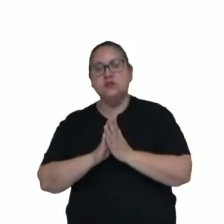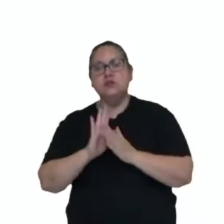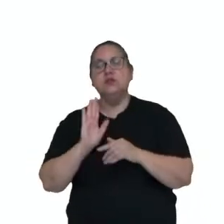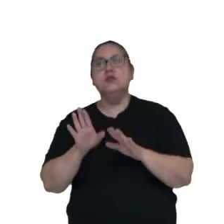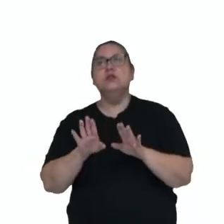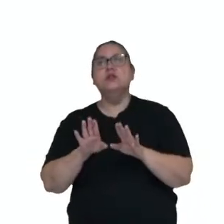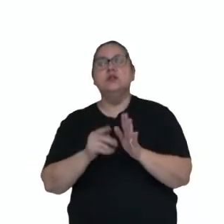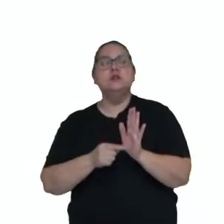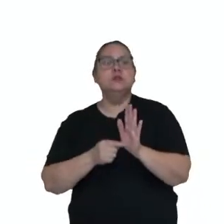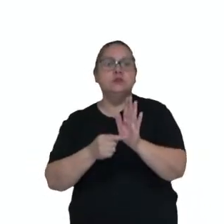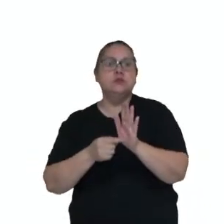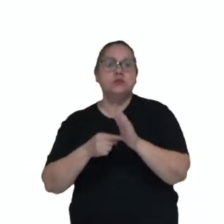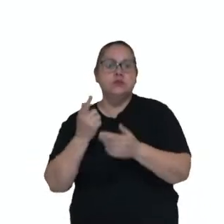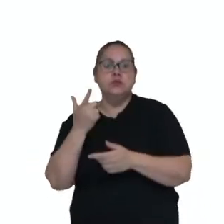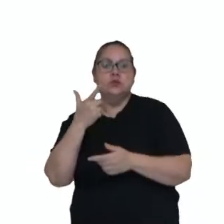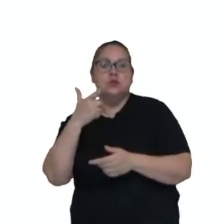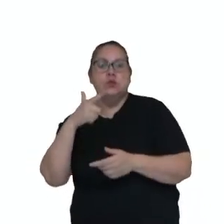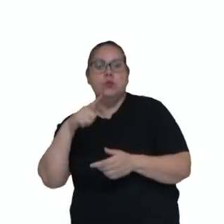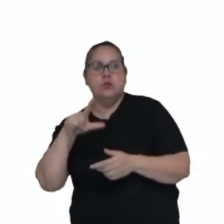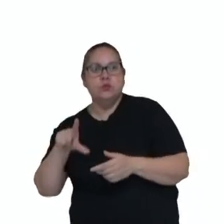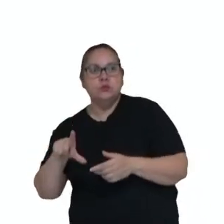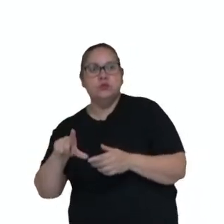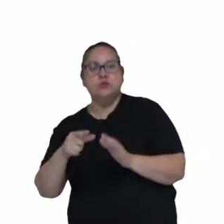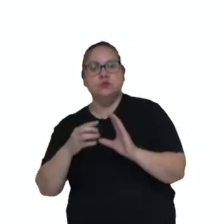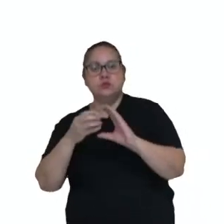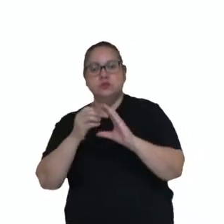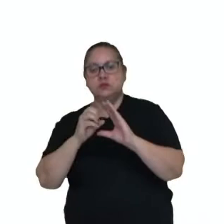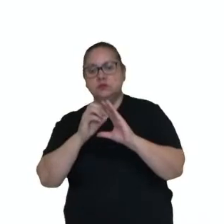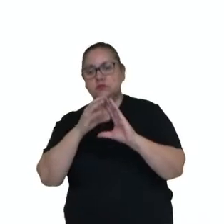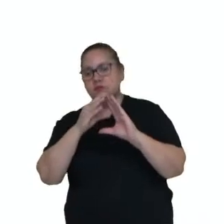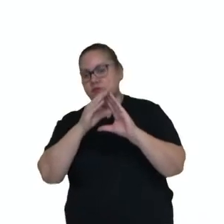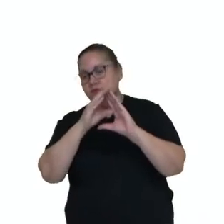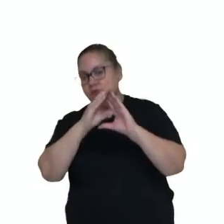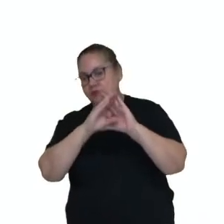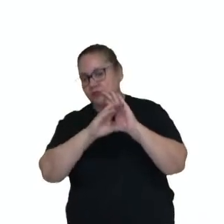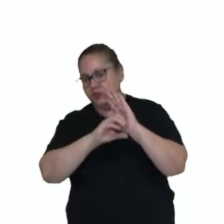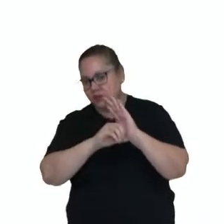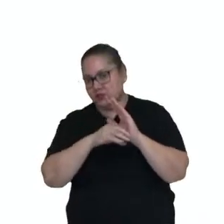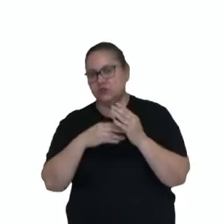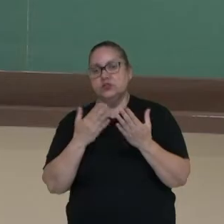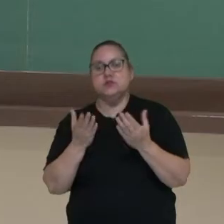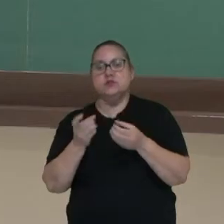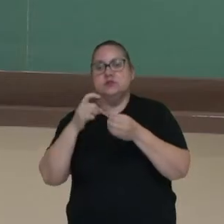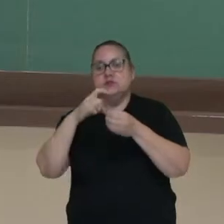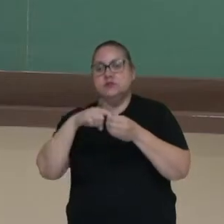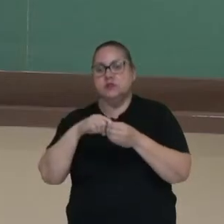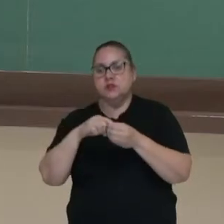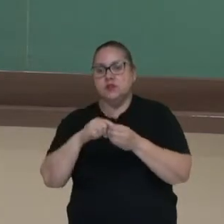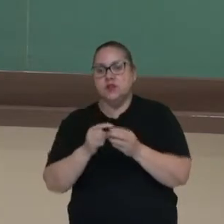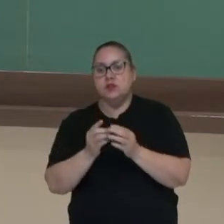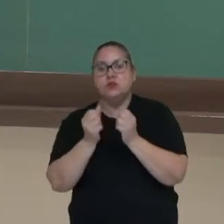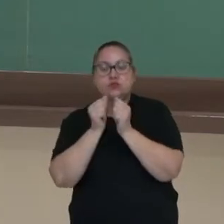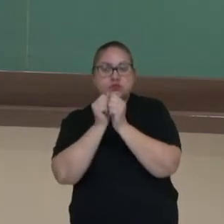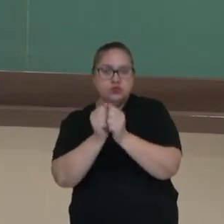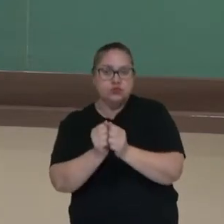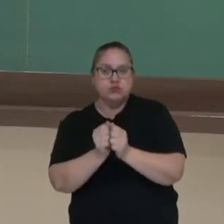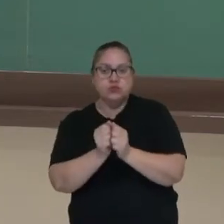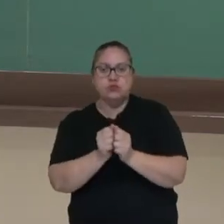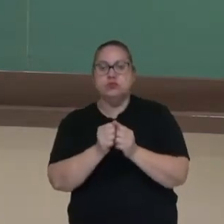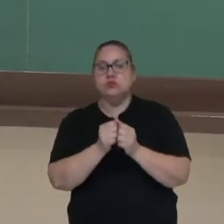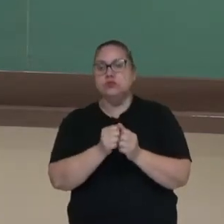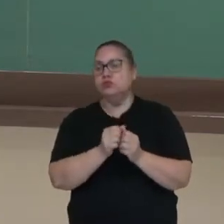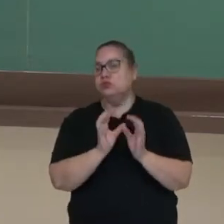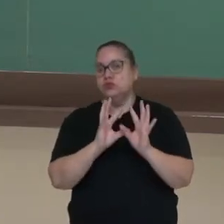apresentar outras características ou ainda ter essas características simultaneamente, cidades que